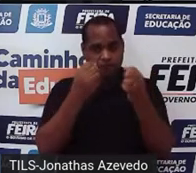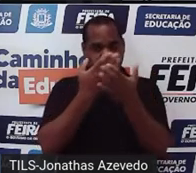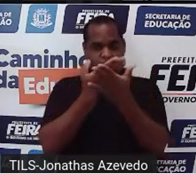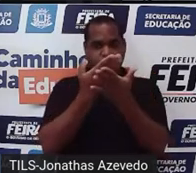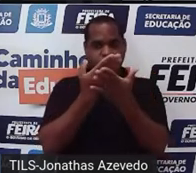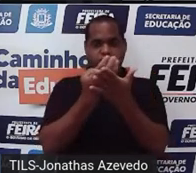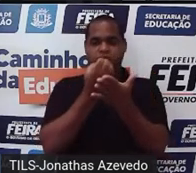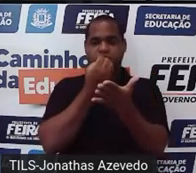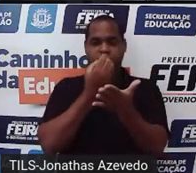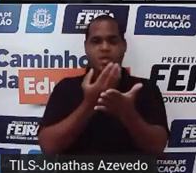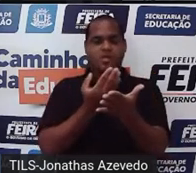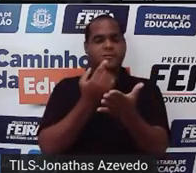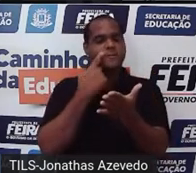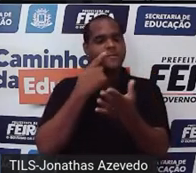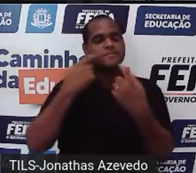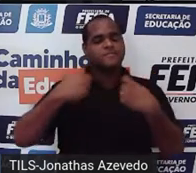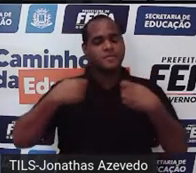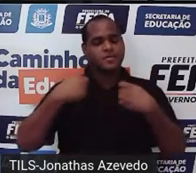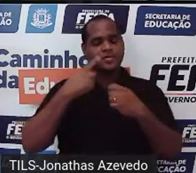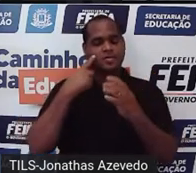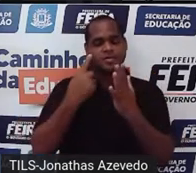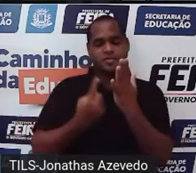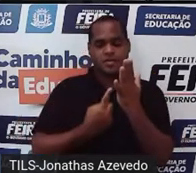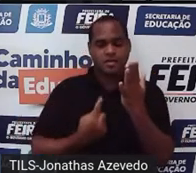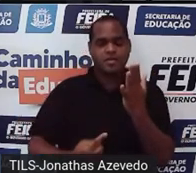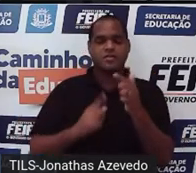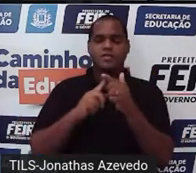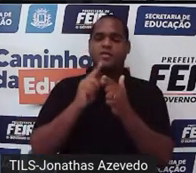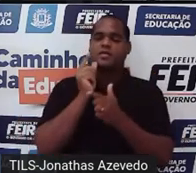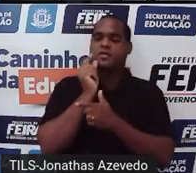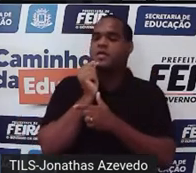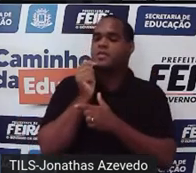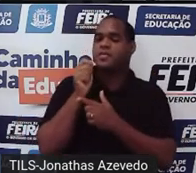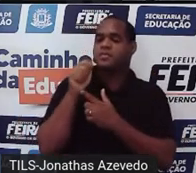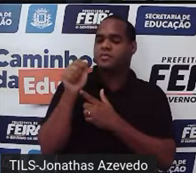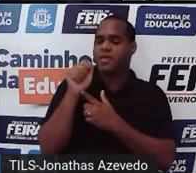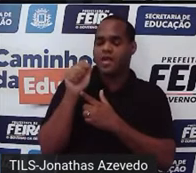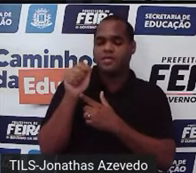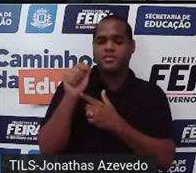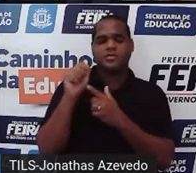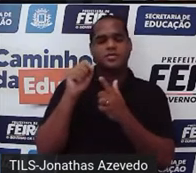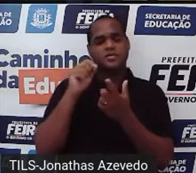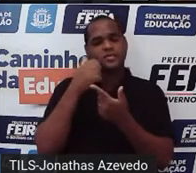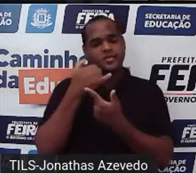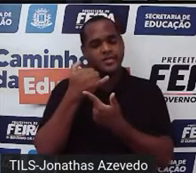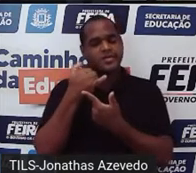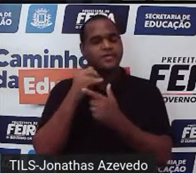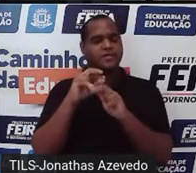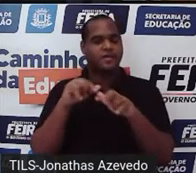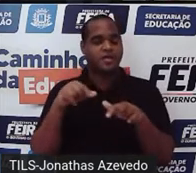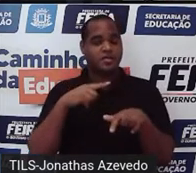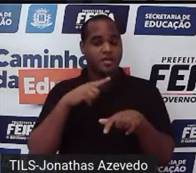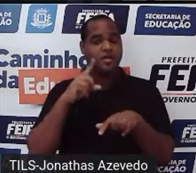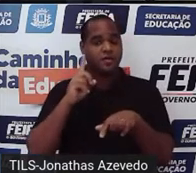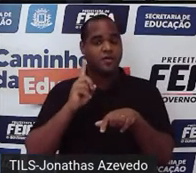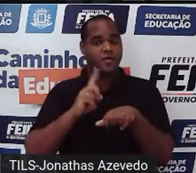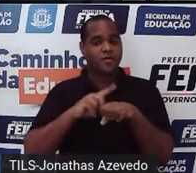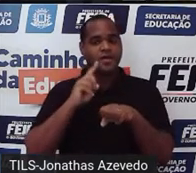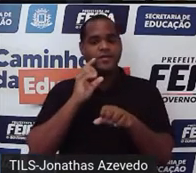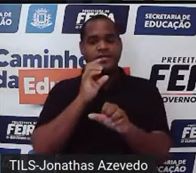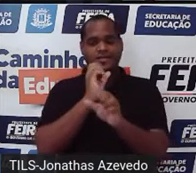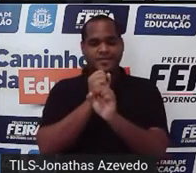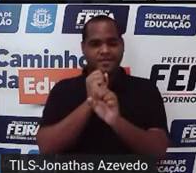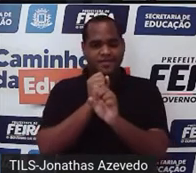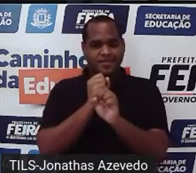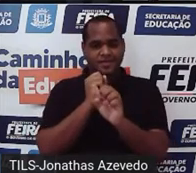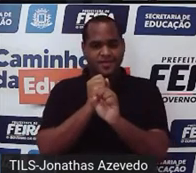tá? E aí você vai precisar do caderno, lápis e borracha, caneta, porque é hora de fazer cálculo, tá bom?